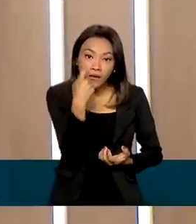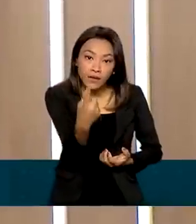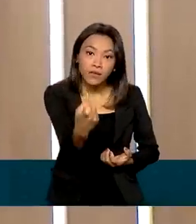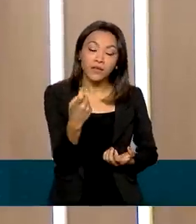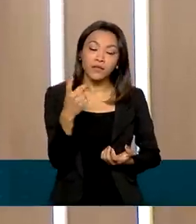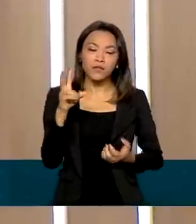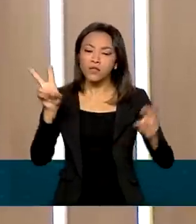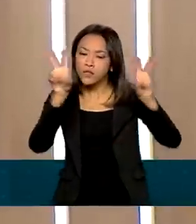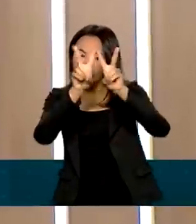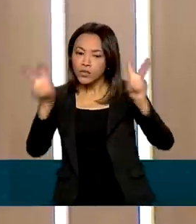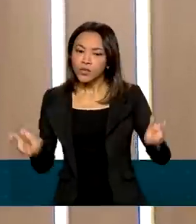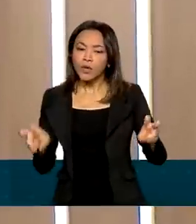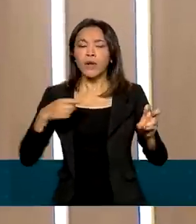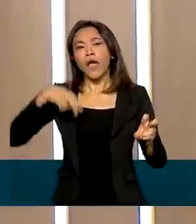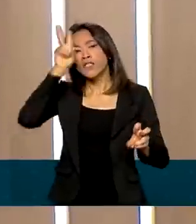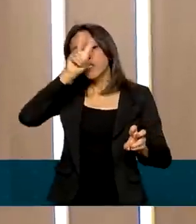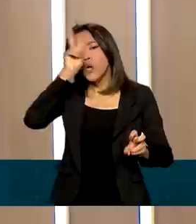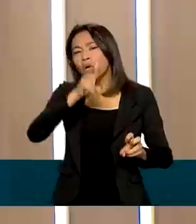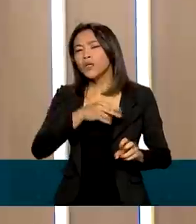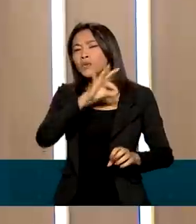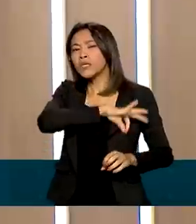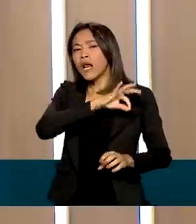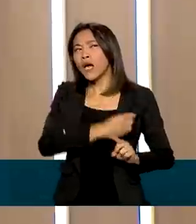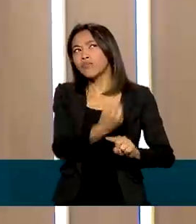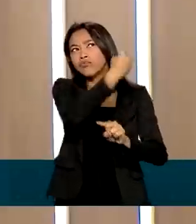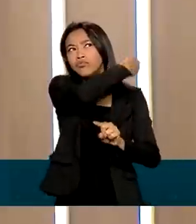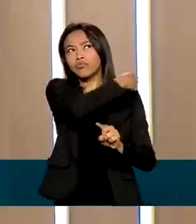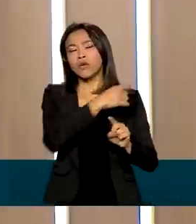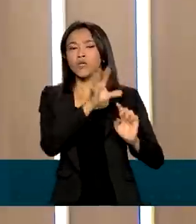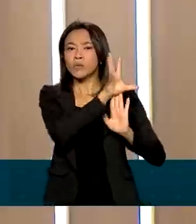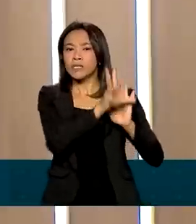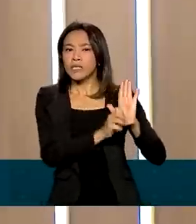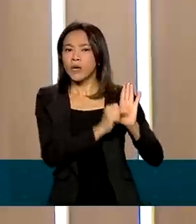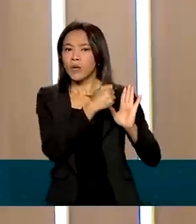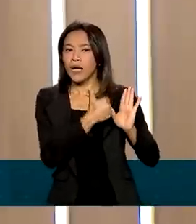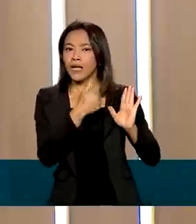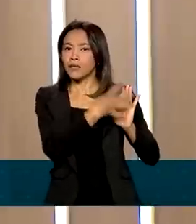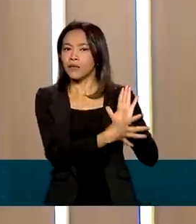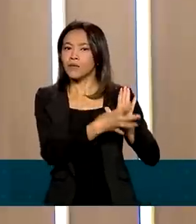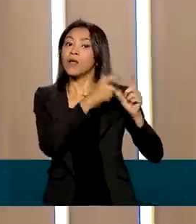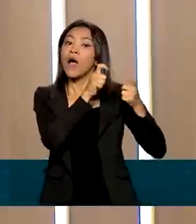sobre a história do salário mínimo. Ele foi criado no século XIV, na Inglaterra,